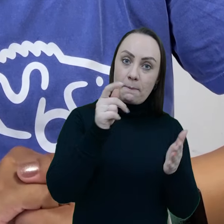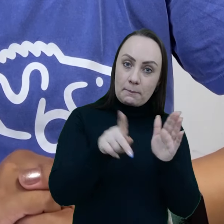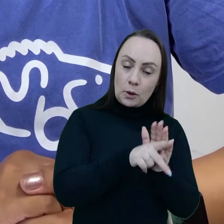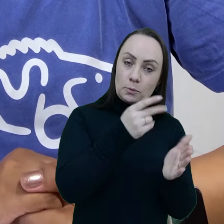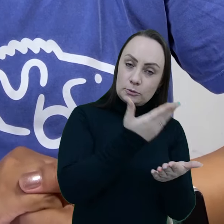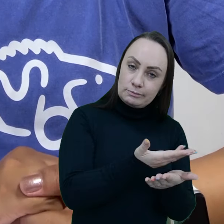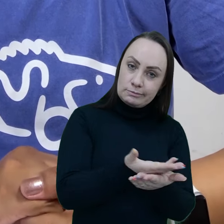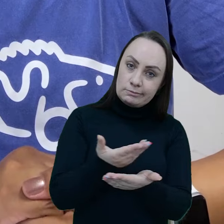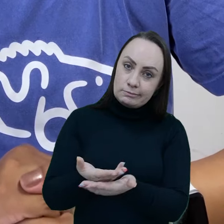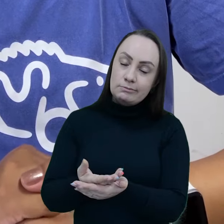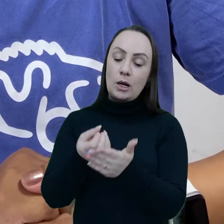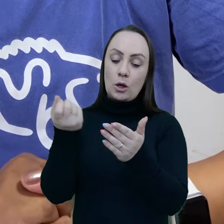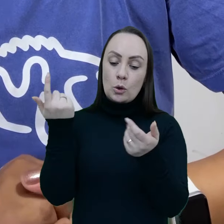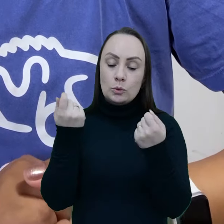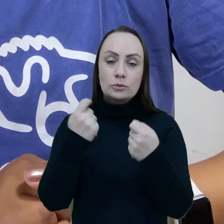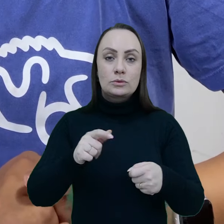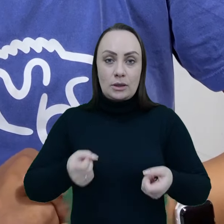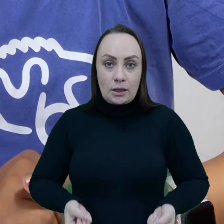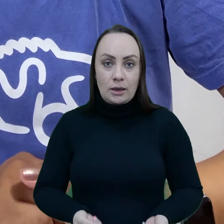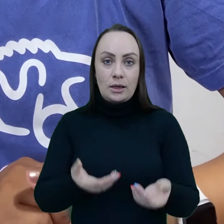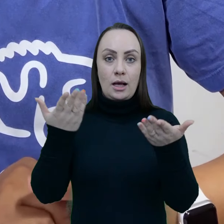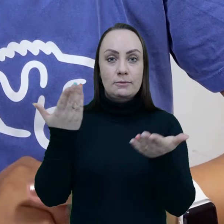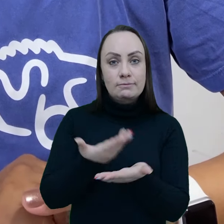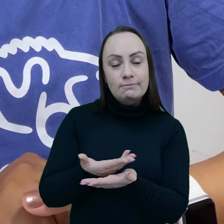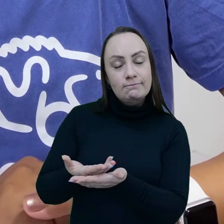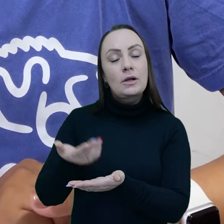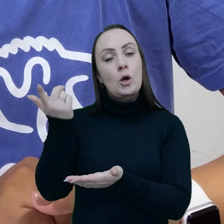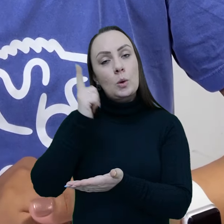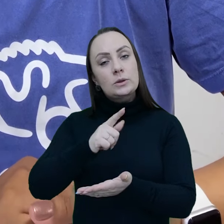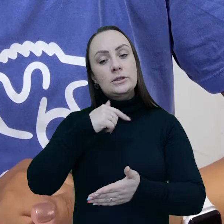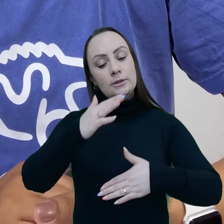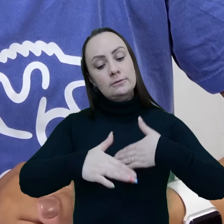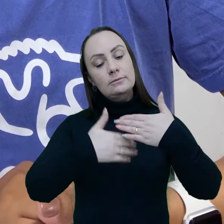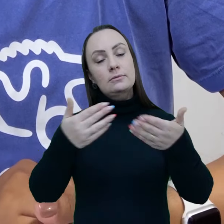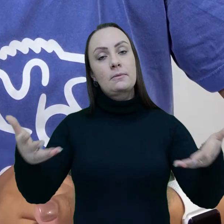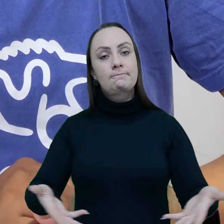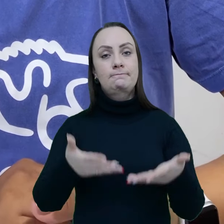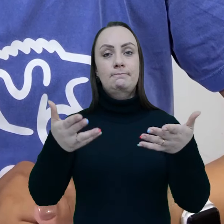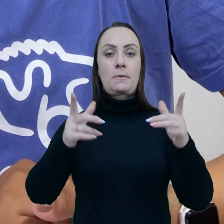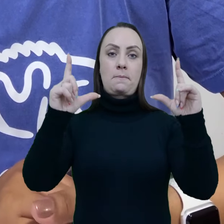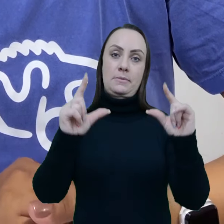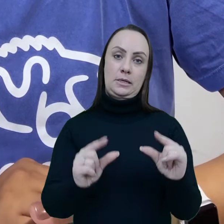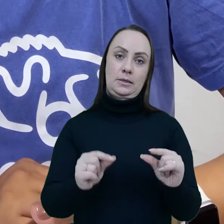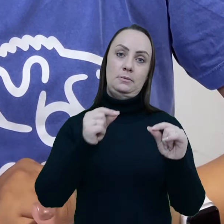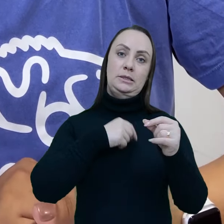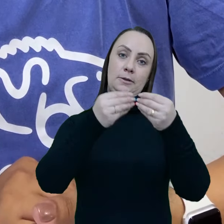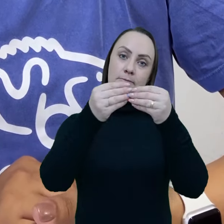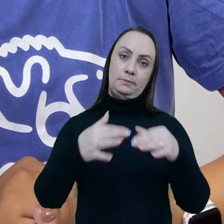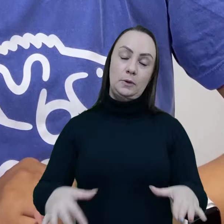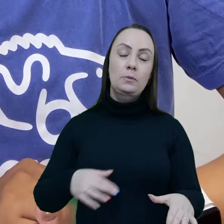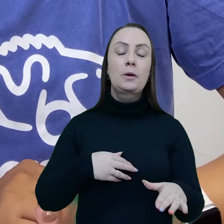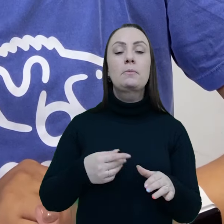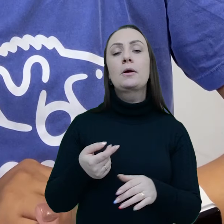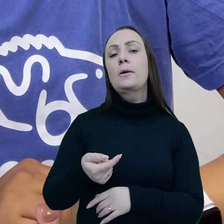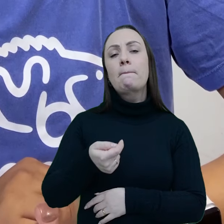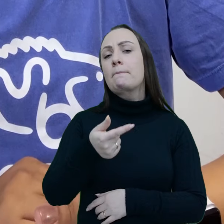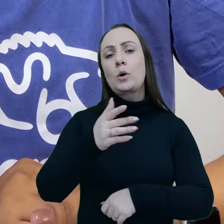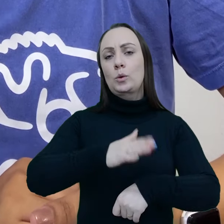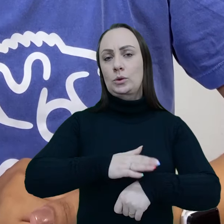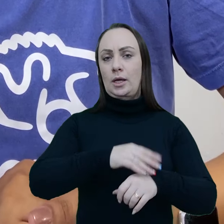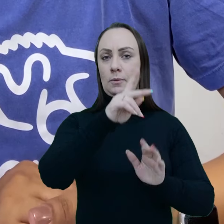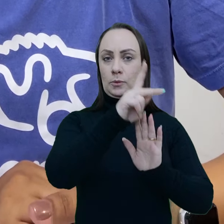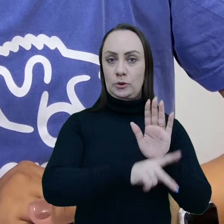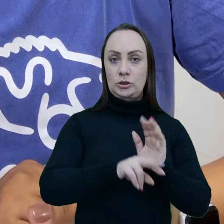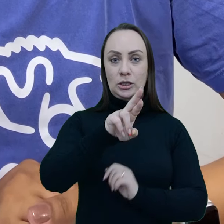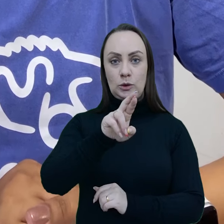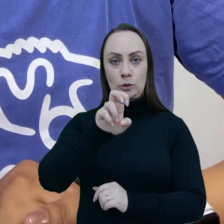estudado os impactos gerados e gerado subsídios para que o ordenamento possa ser feito na tentativa de se minimizar esses impactos.